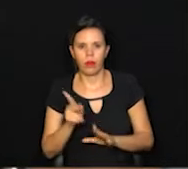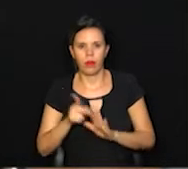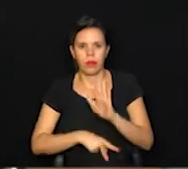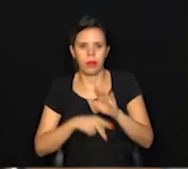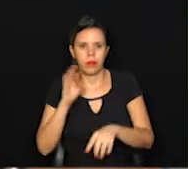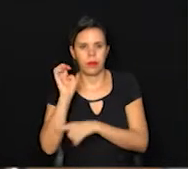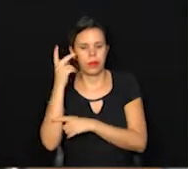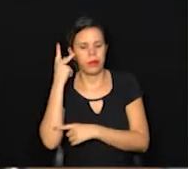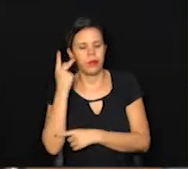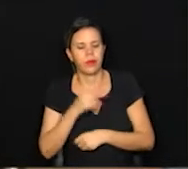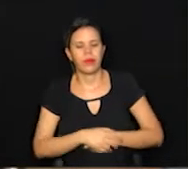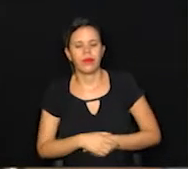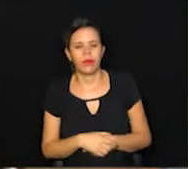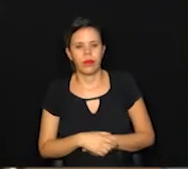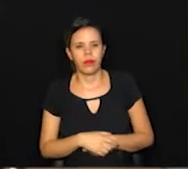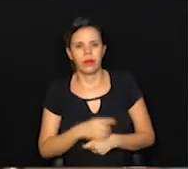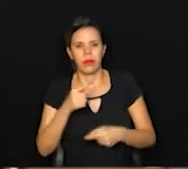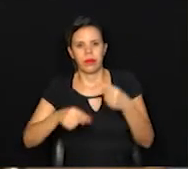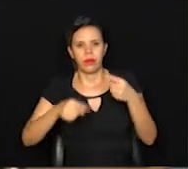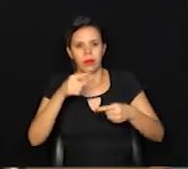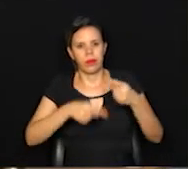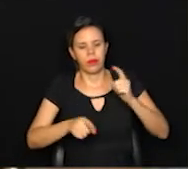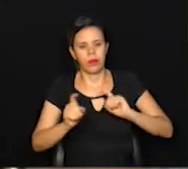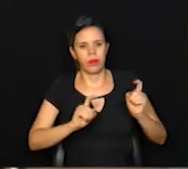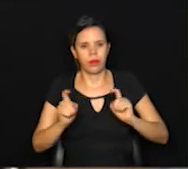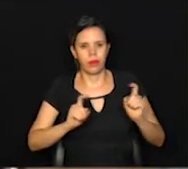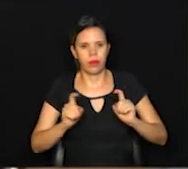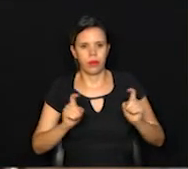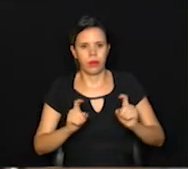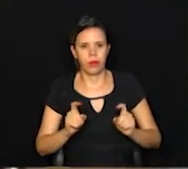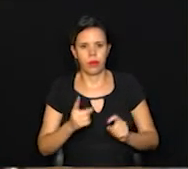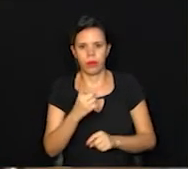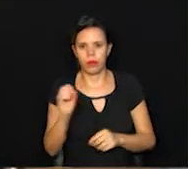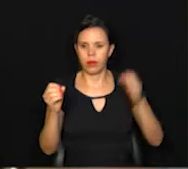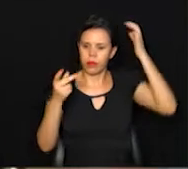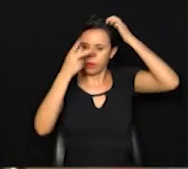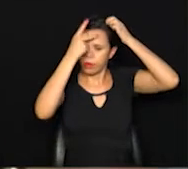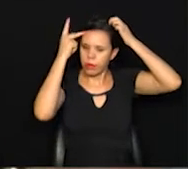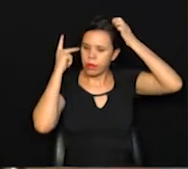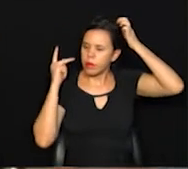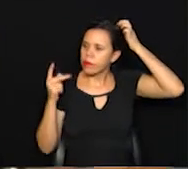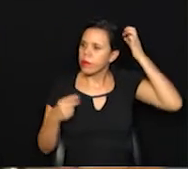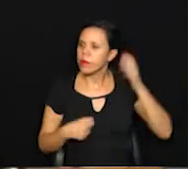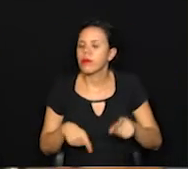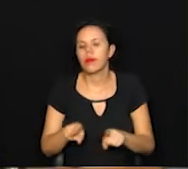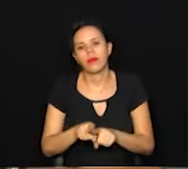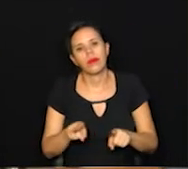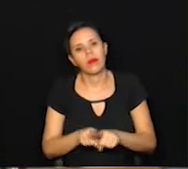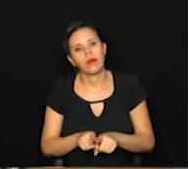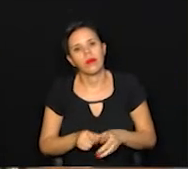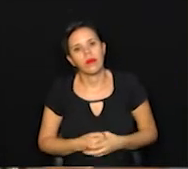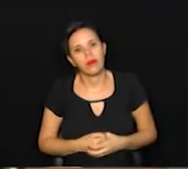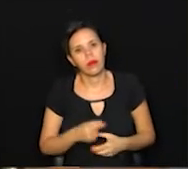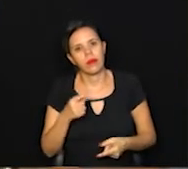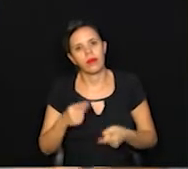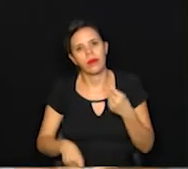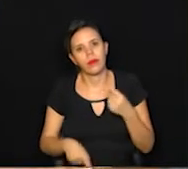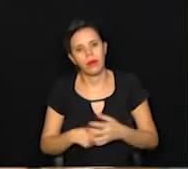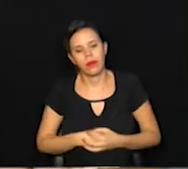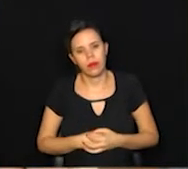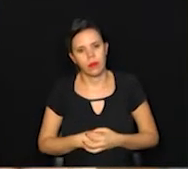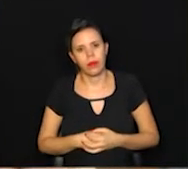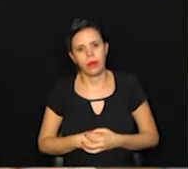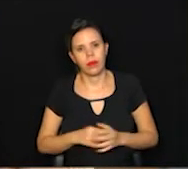São Paulo, a proibição de reuniões de mais de 10 pessoas e também a proibição de